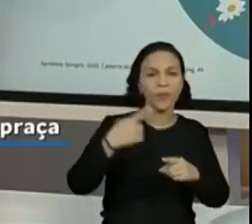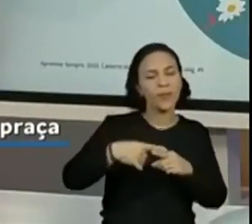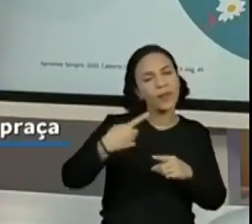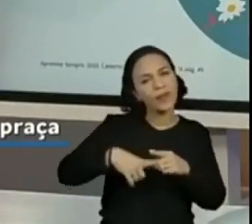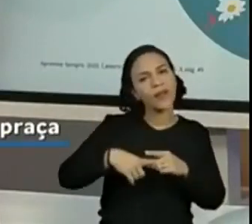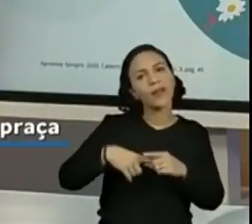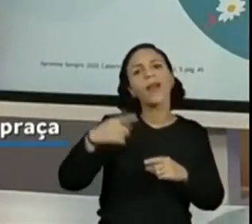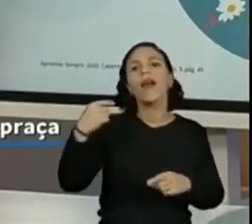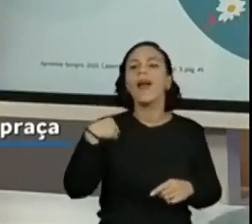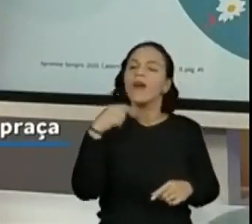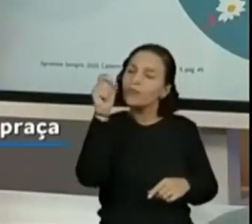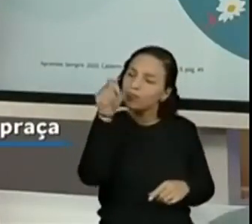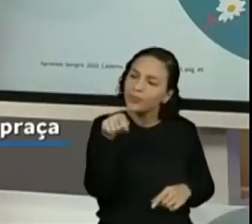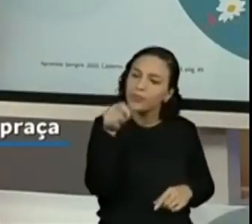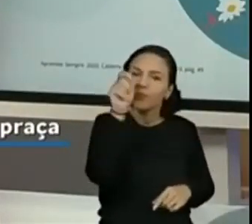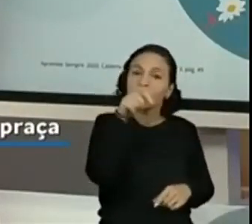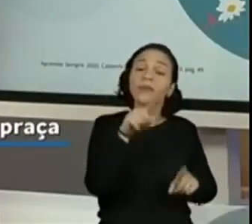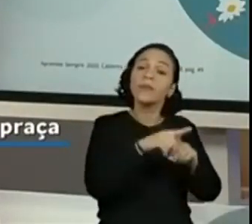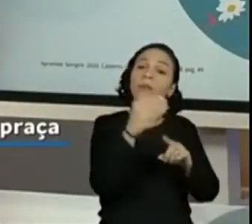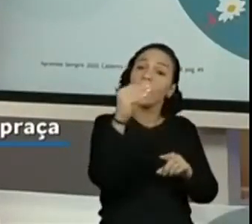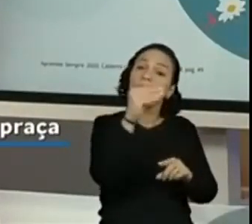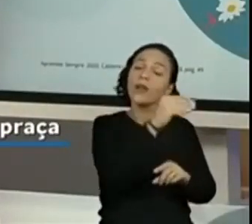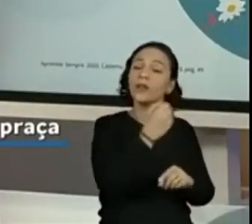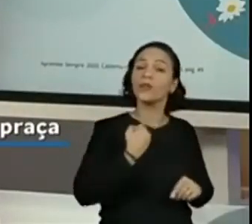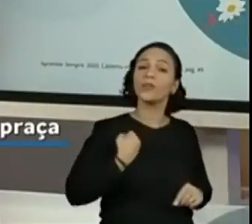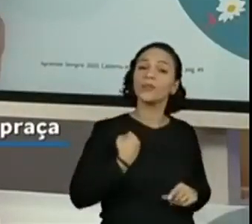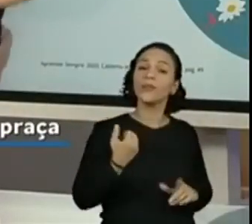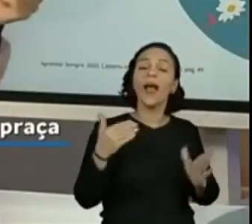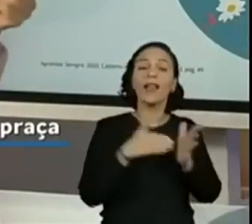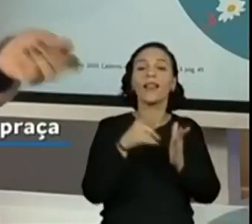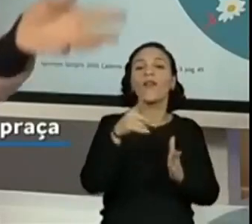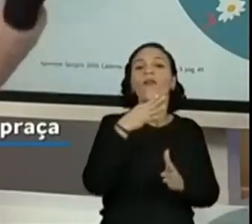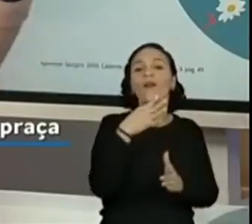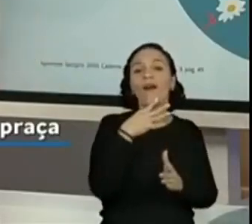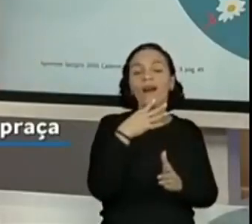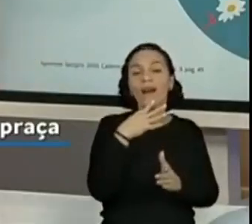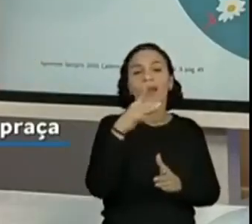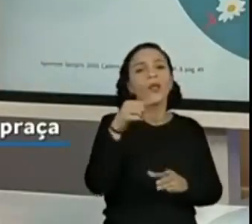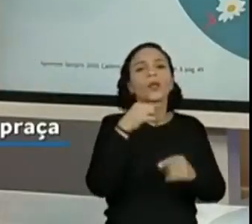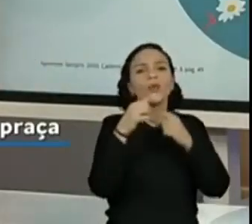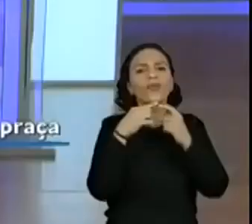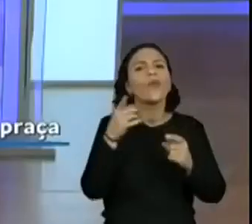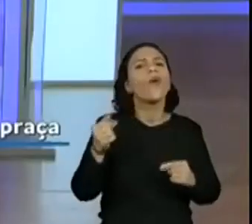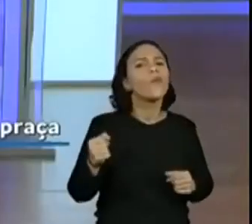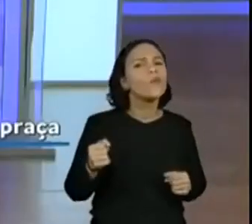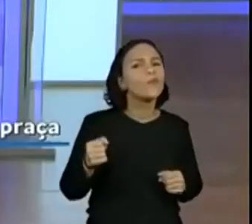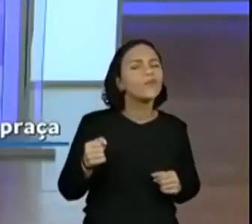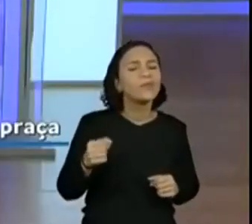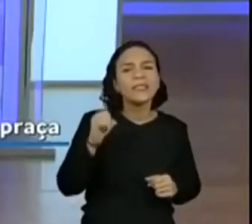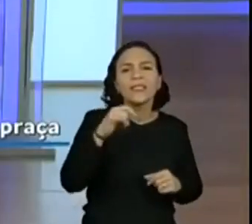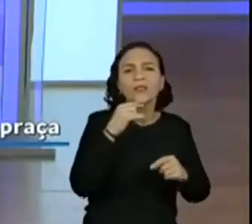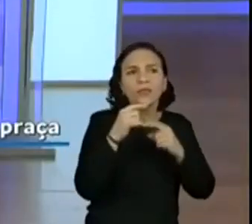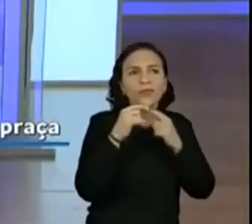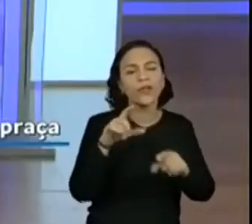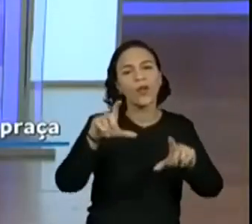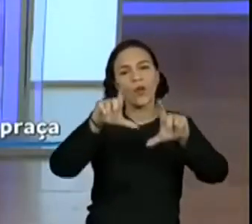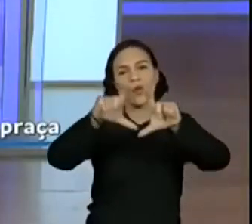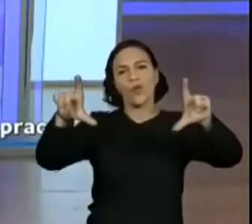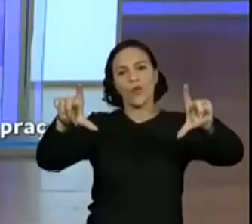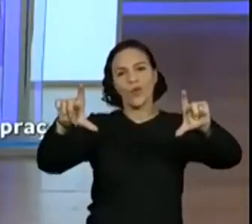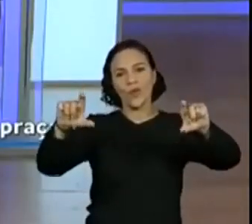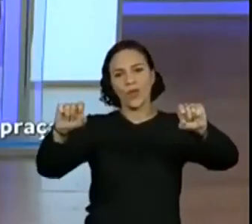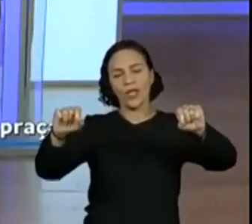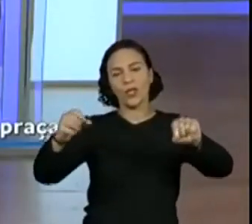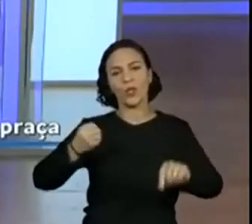ou riscando, vai numerando. Até onde você sabe. E se tiver dúvida, onde que a gente vai mesmo? No quadro numérico.